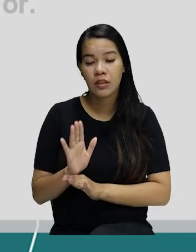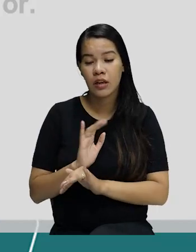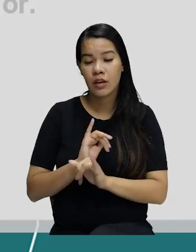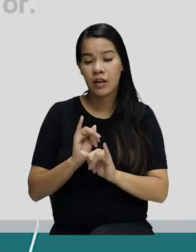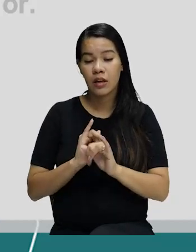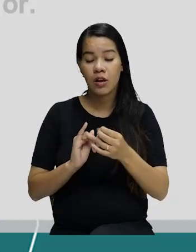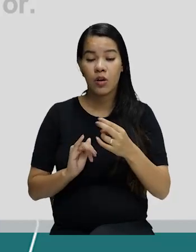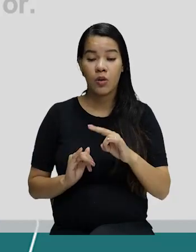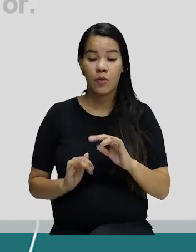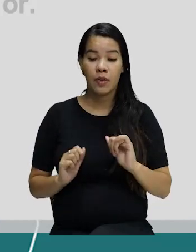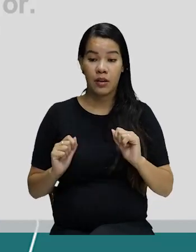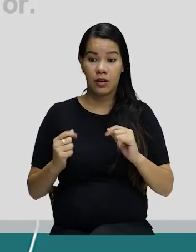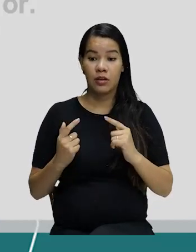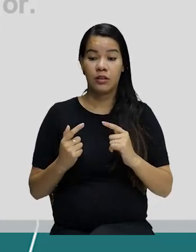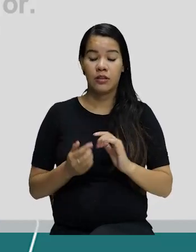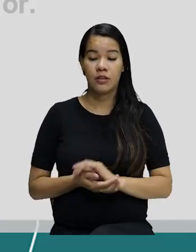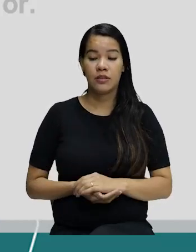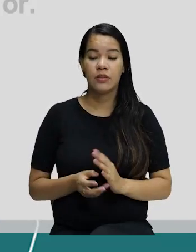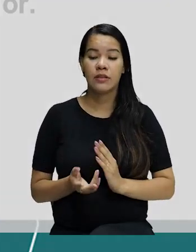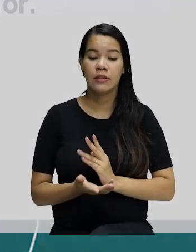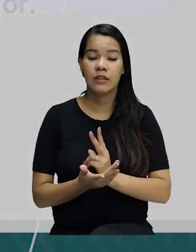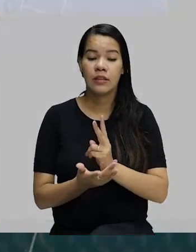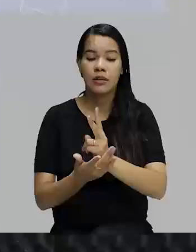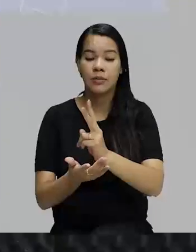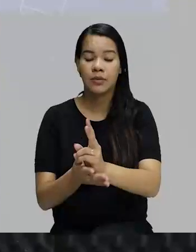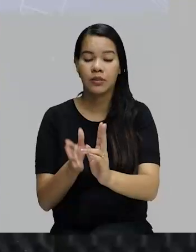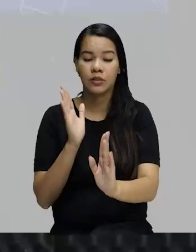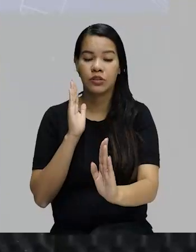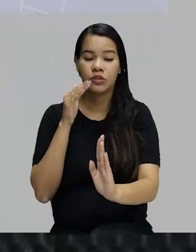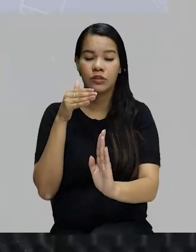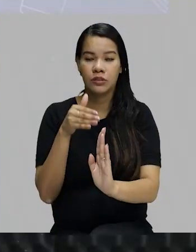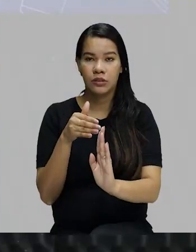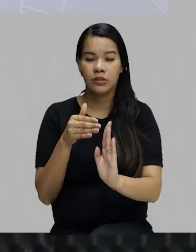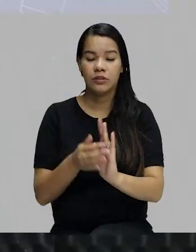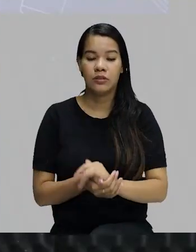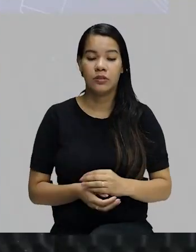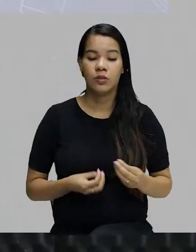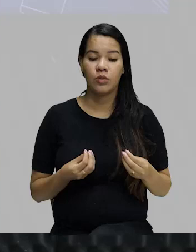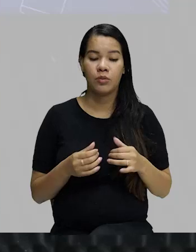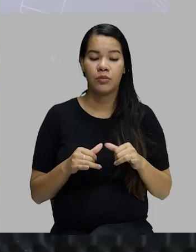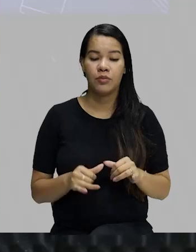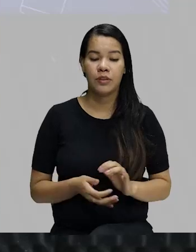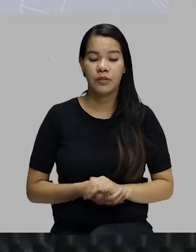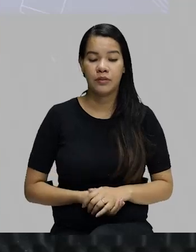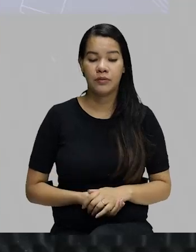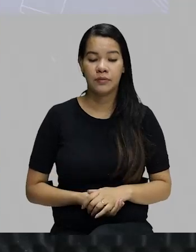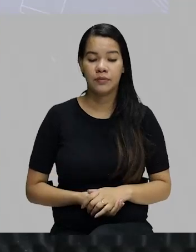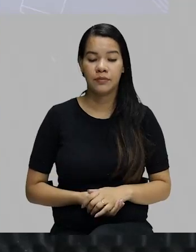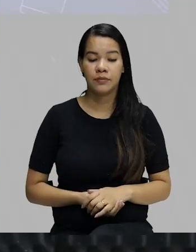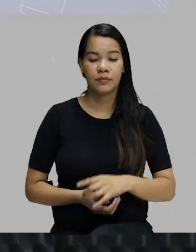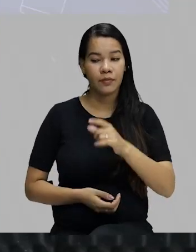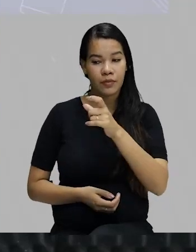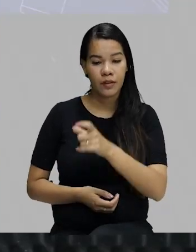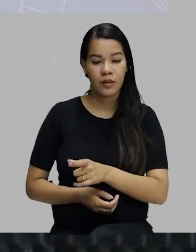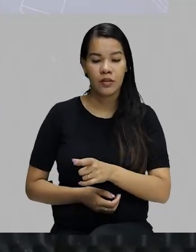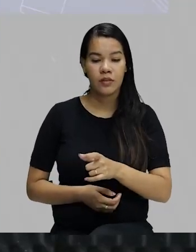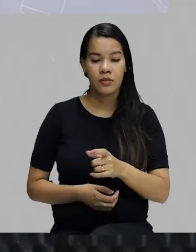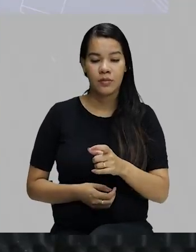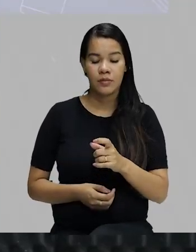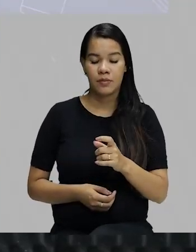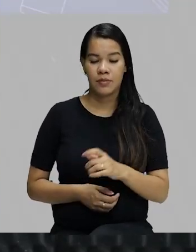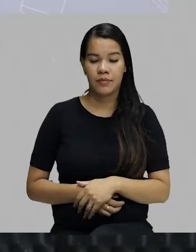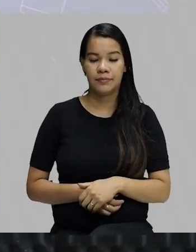aviso ou alerta. Sempre de maneira direta. Então, como é que vai ficar? Senhores passageiros,